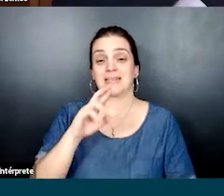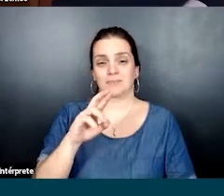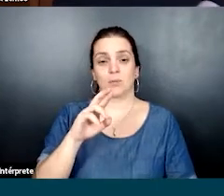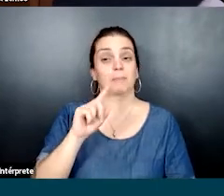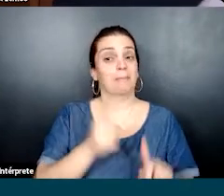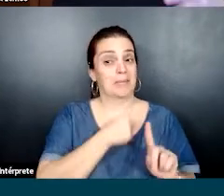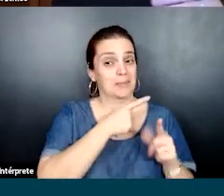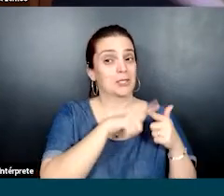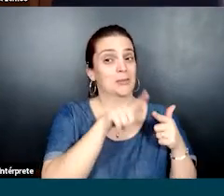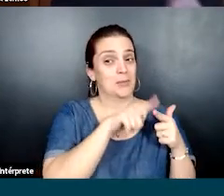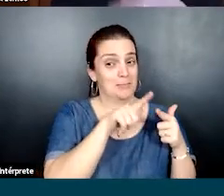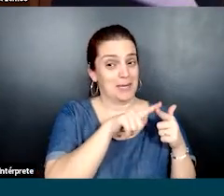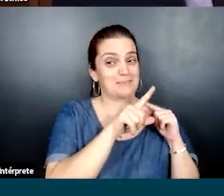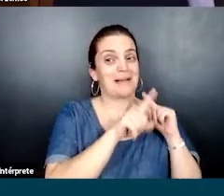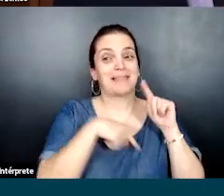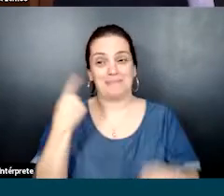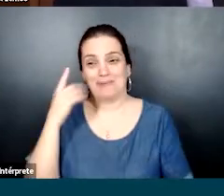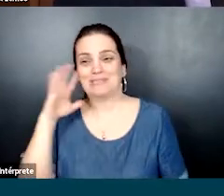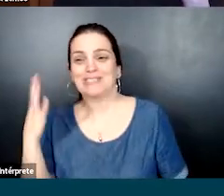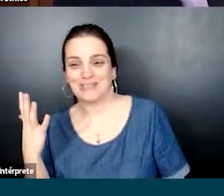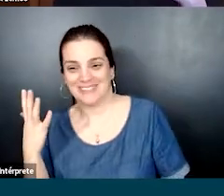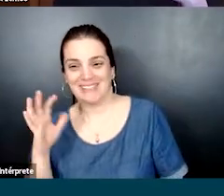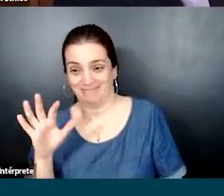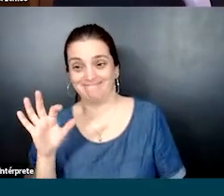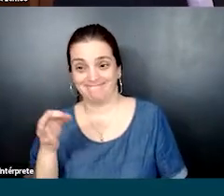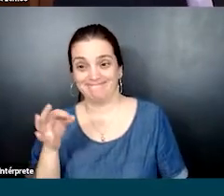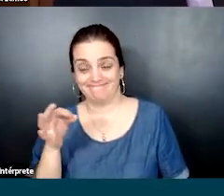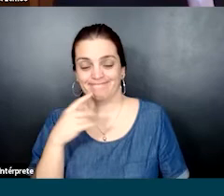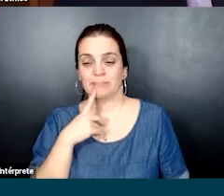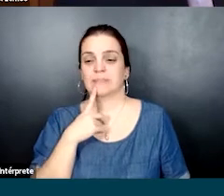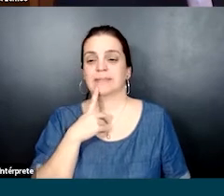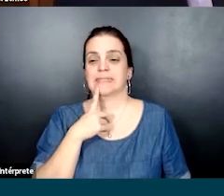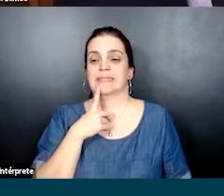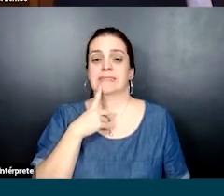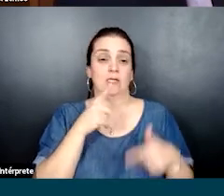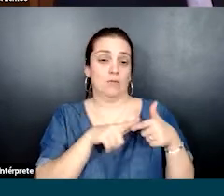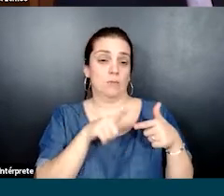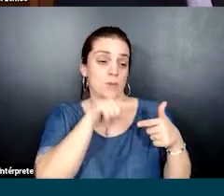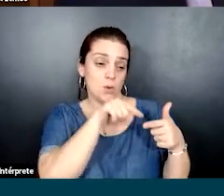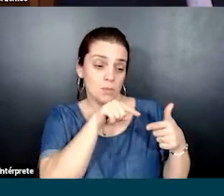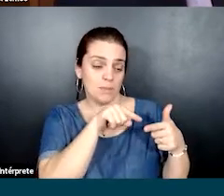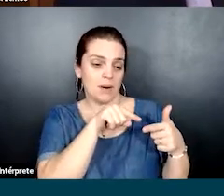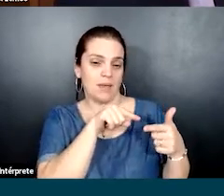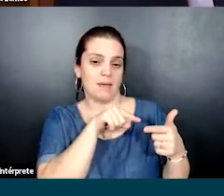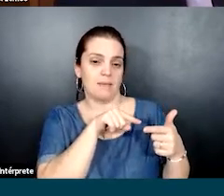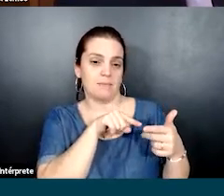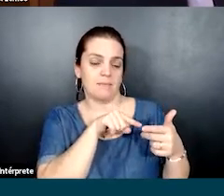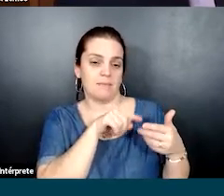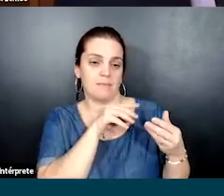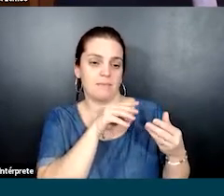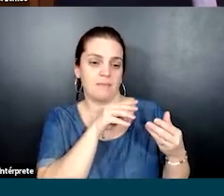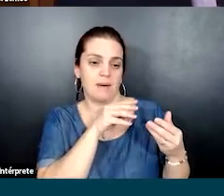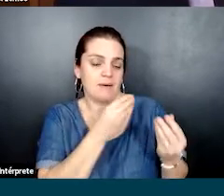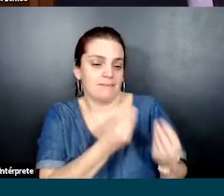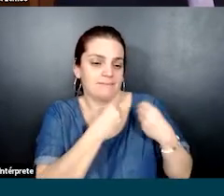A resposta rápida aqui é, problema vem sempre primeiro, que é a solução, né? O problema, ele tem, é ele que vai trazer